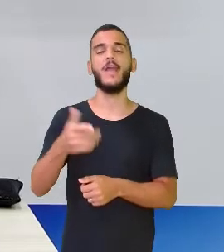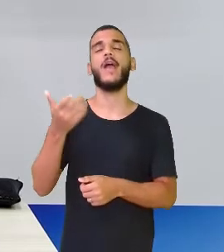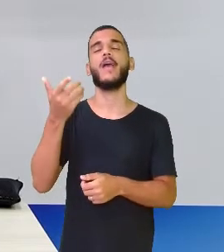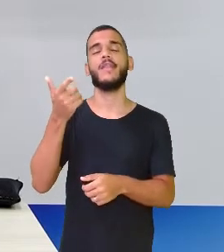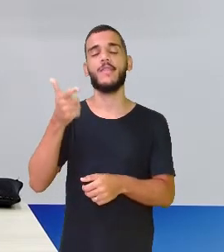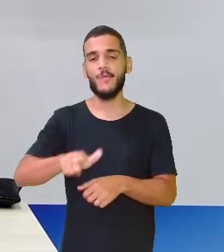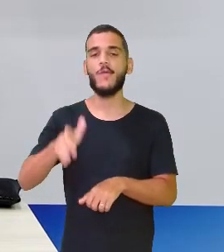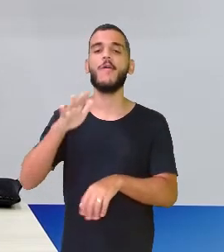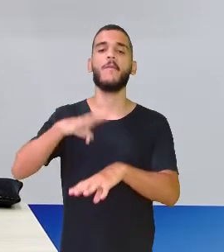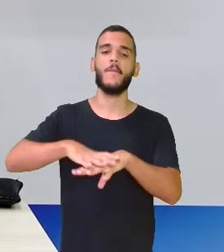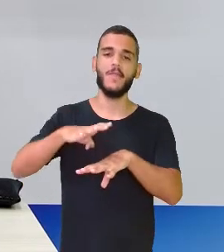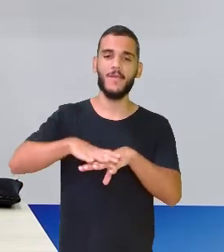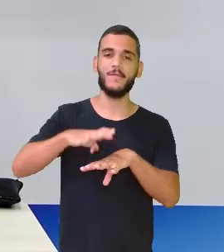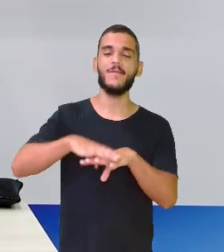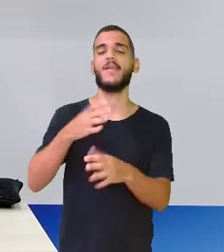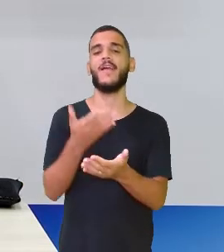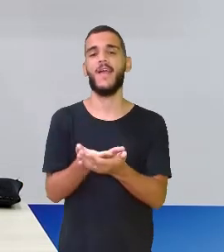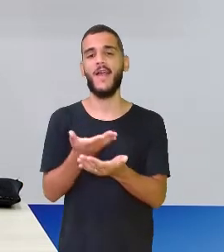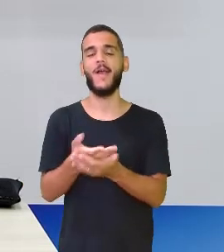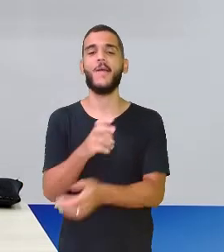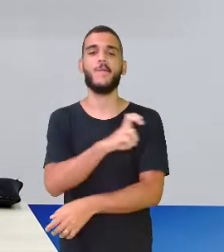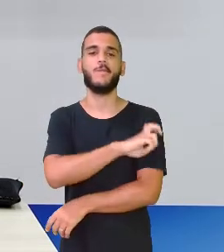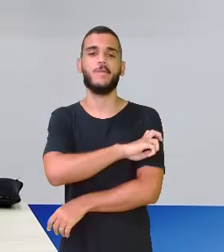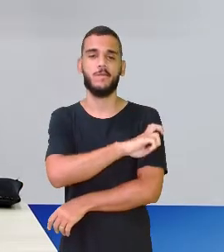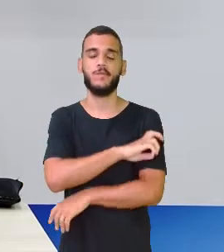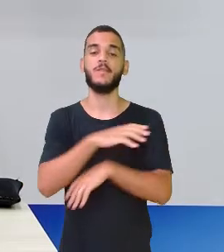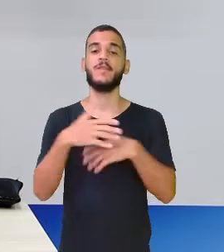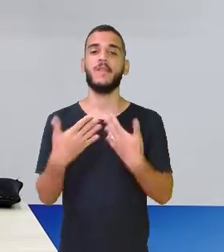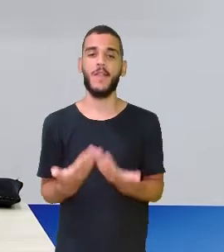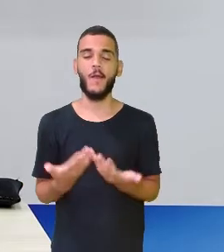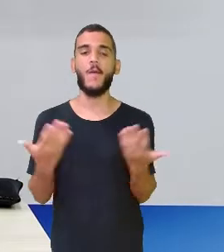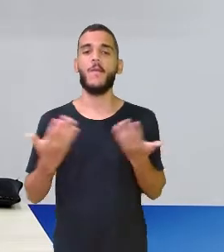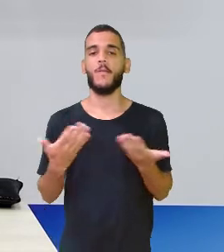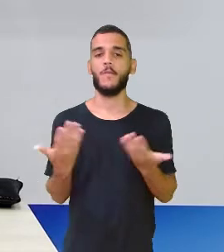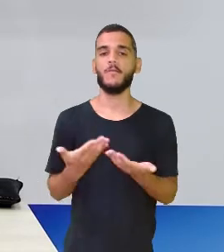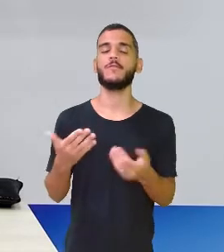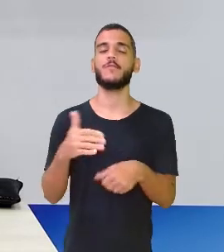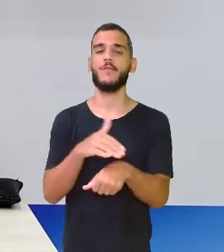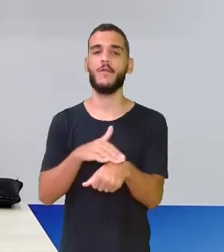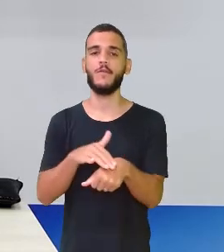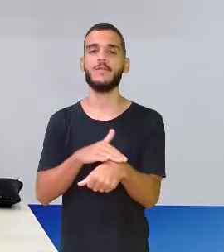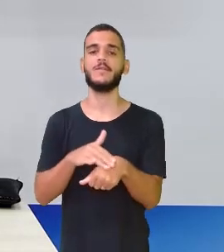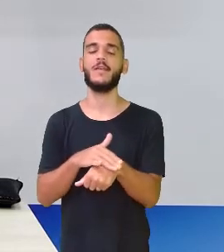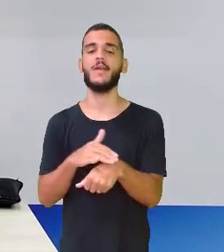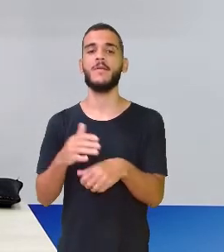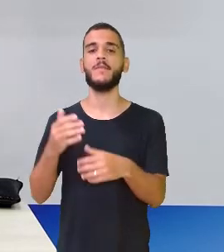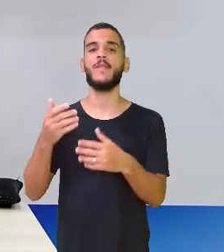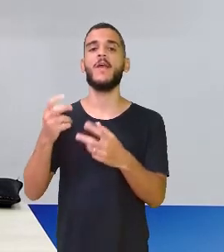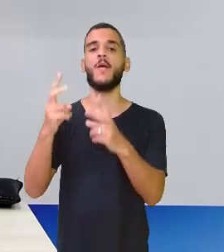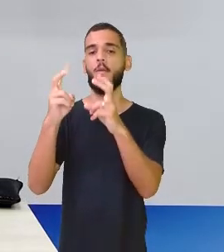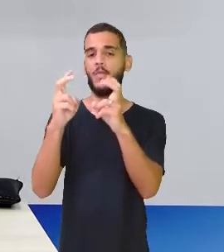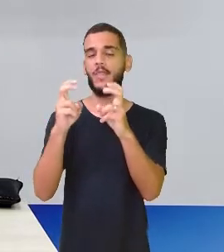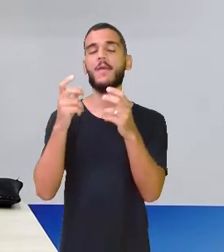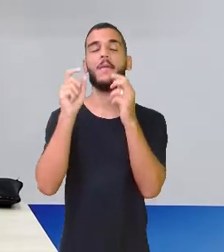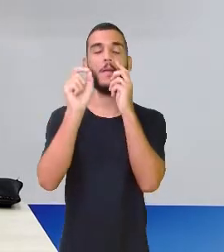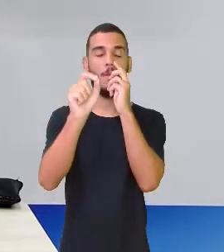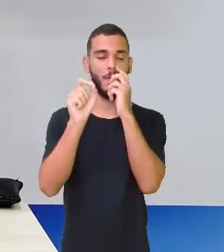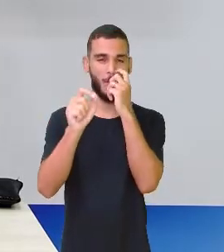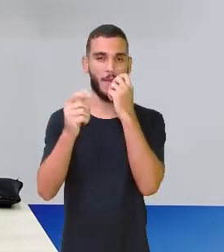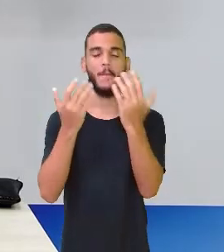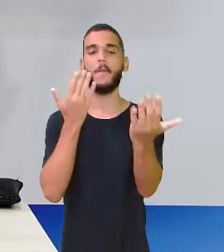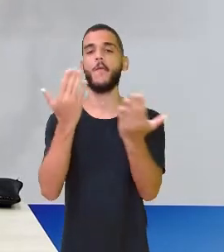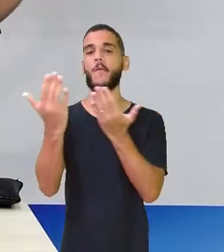matemática para os quintos anos. Hoje, a gente vai conversar sobre comparação e